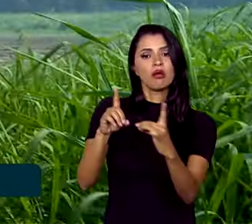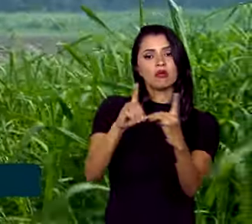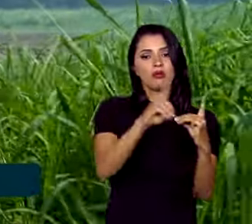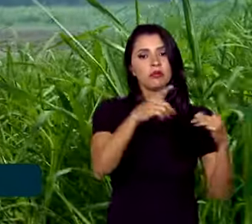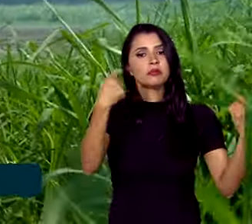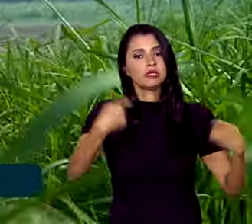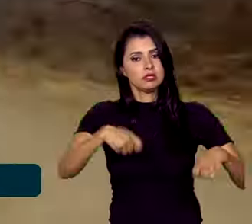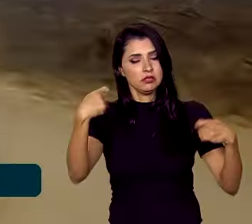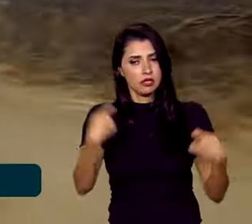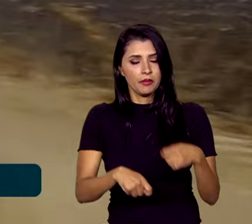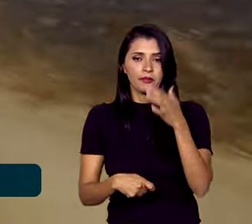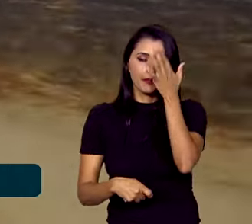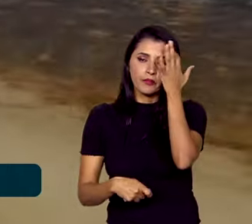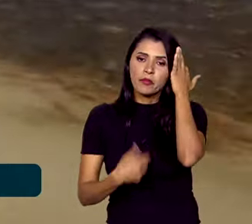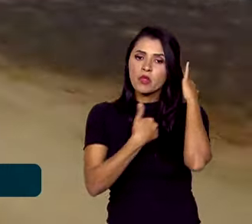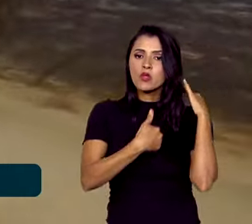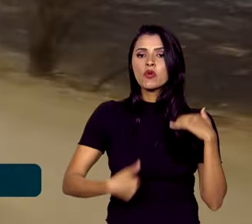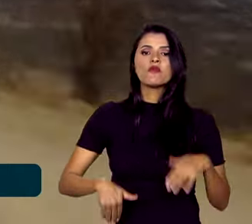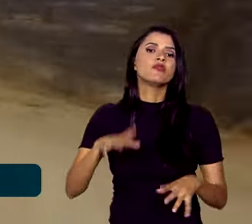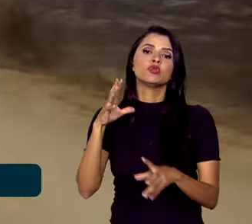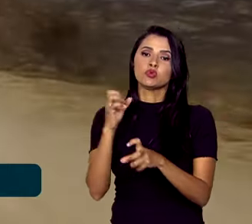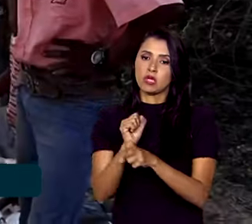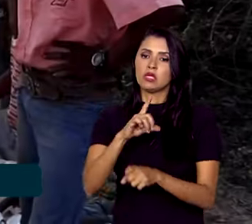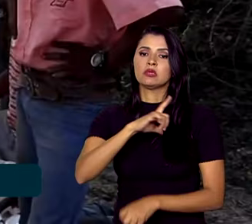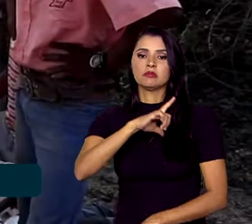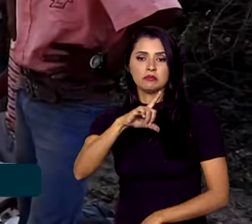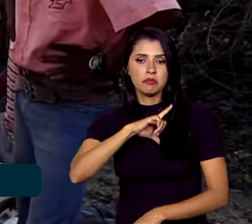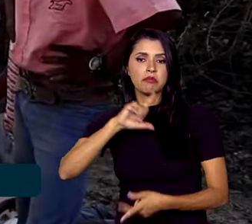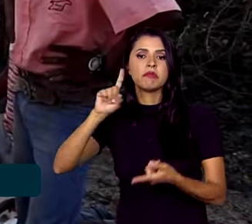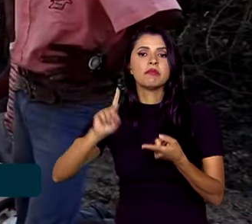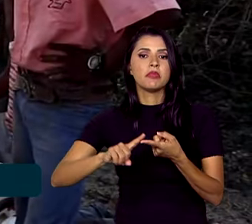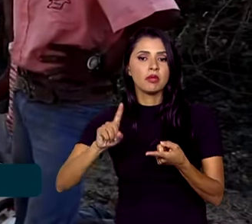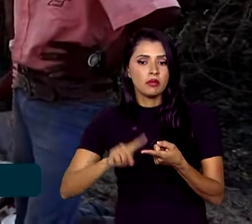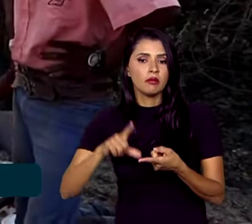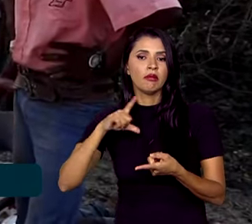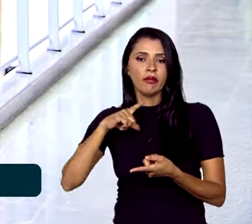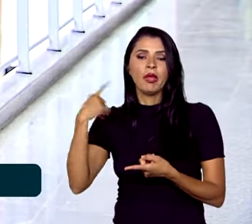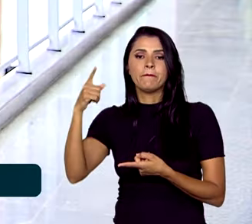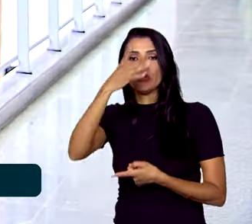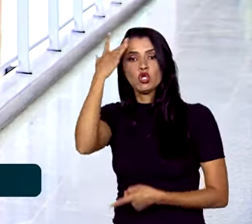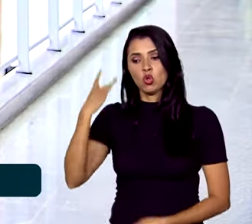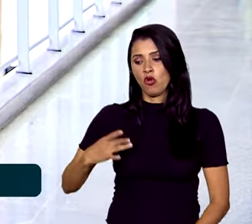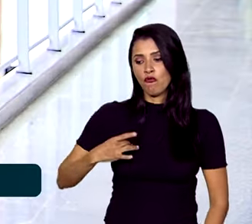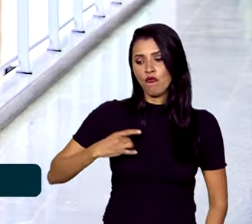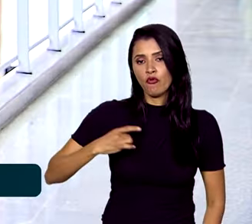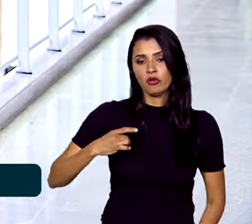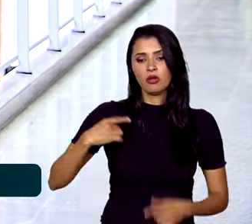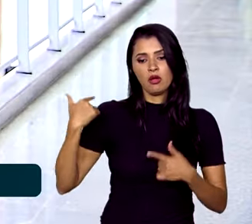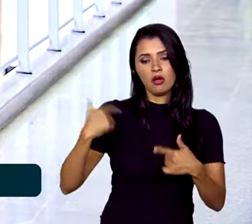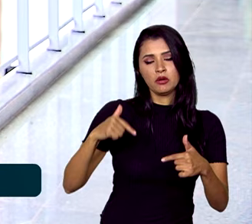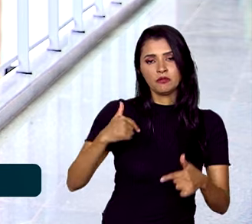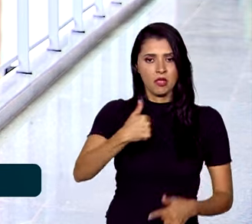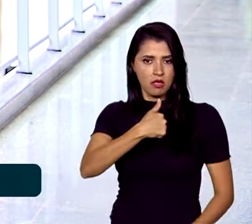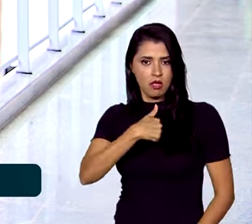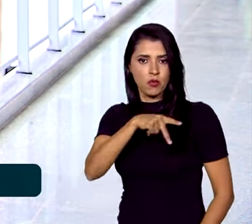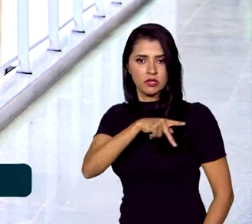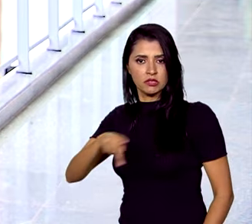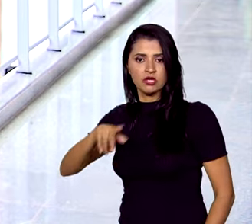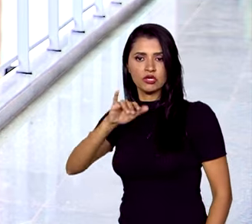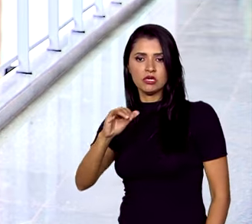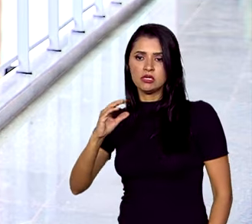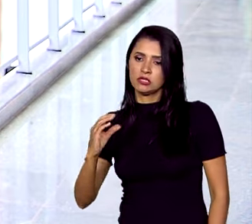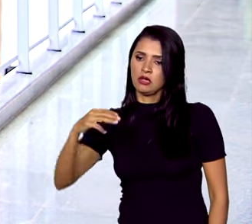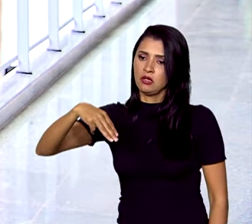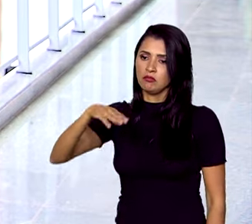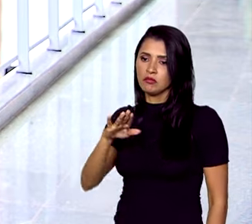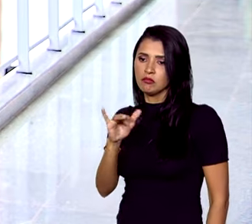necessários. O governo conta ainda com a atuação de voluntários. Tanto eu quanto o presidente do ICMBio vamos estar